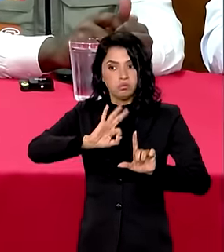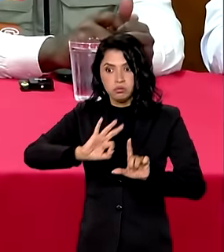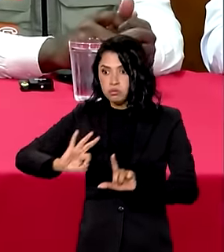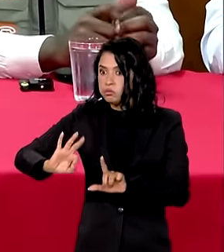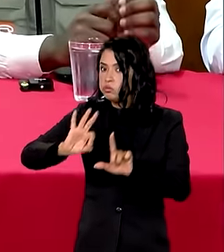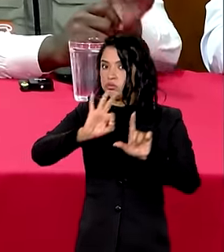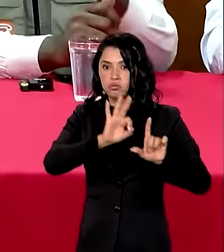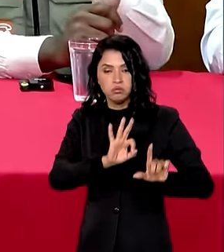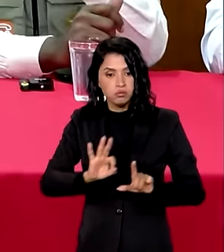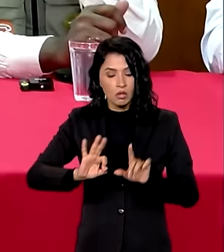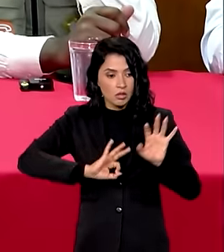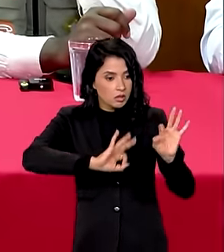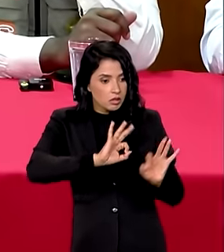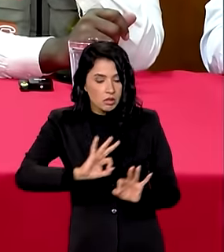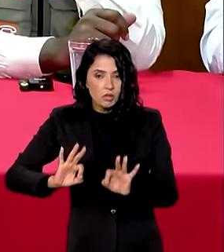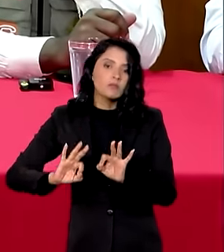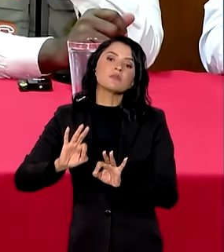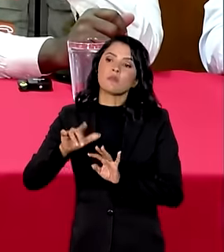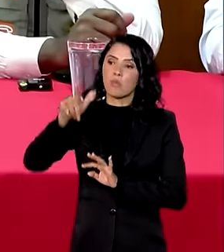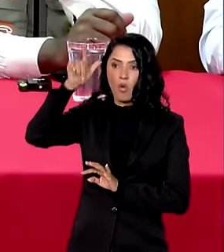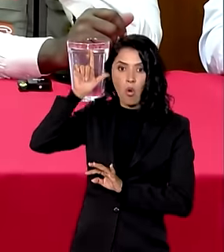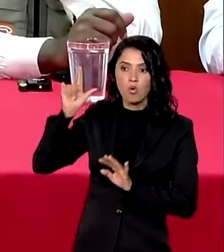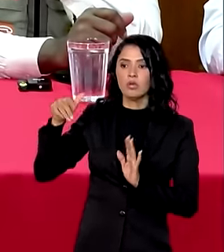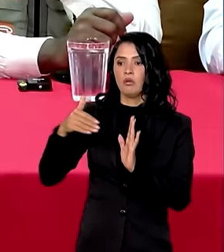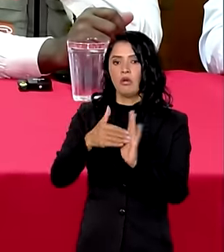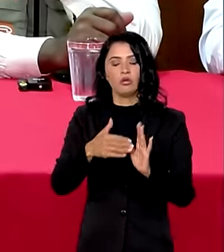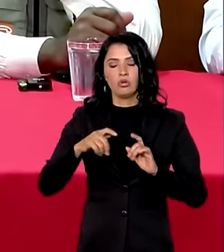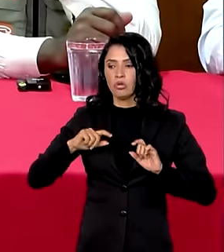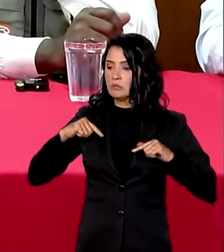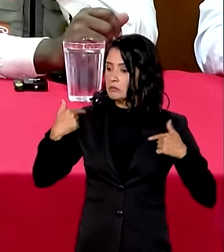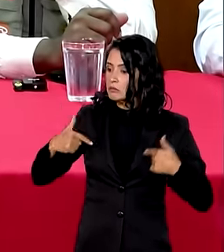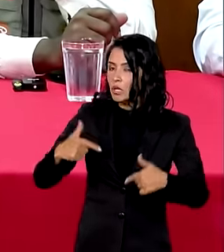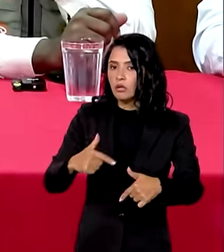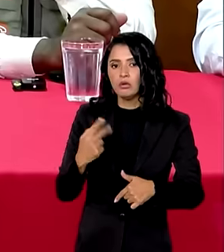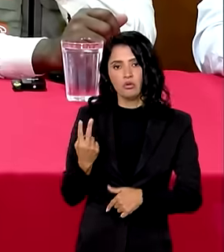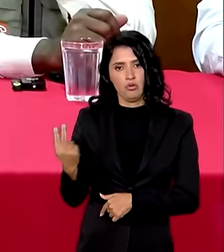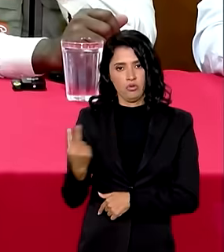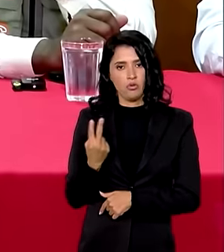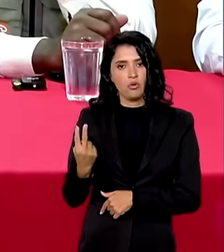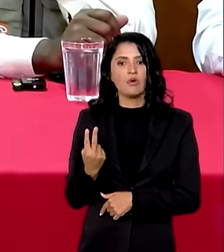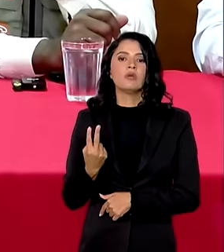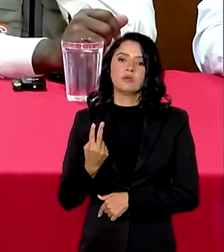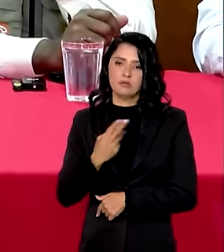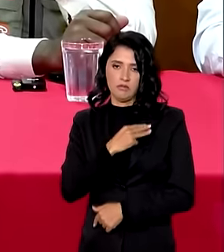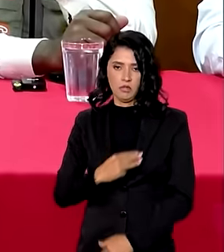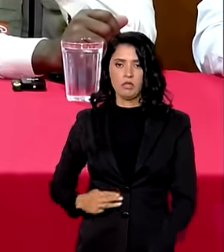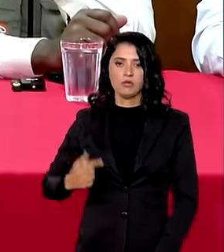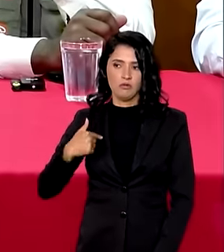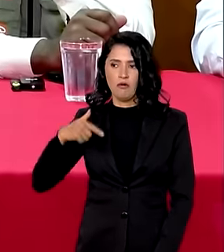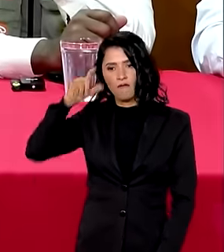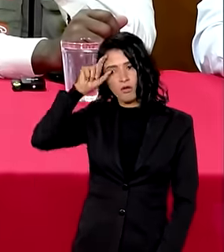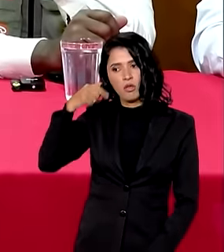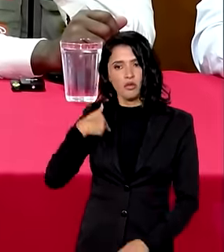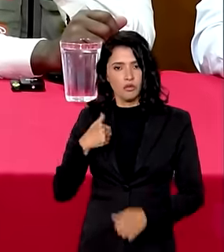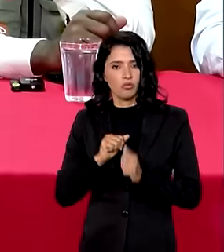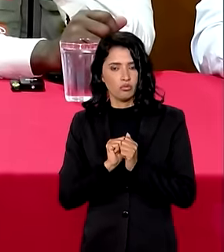desde ontem, trabalhando com muita força, eu, ministro Valdez, no sentido de